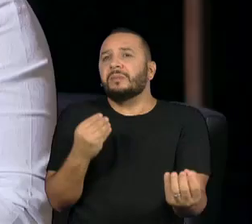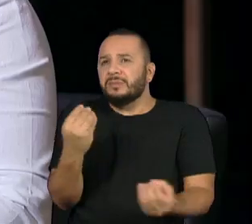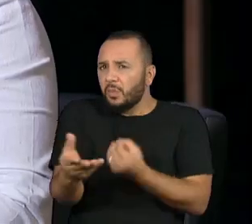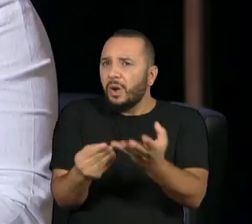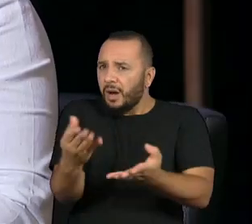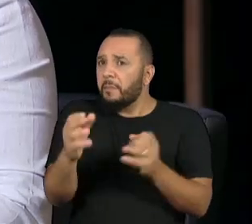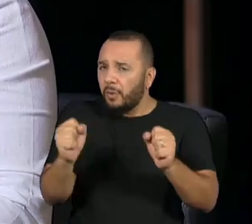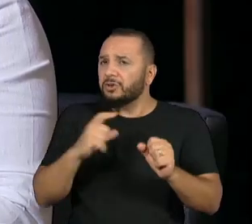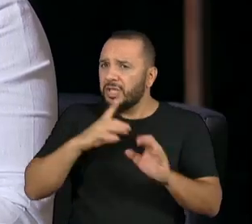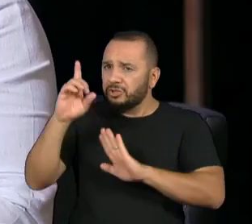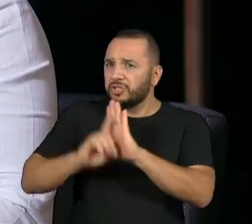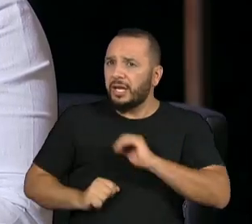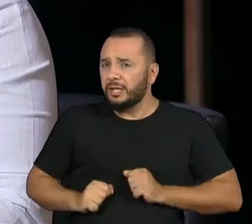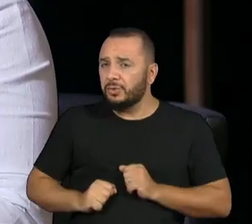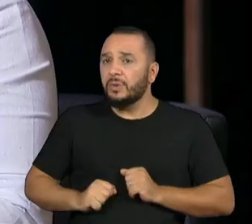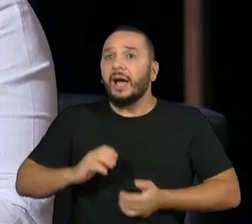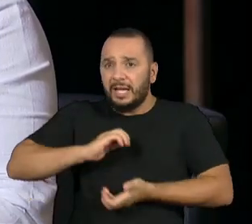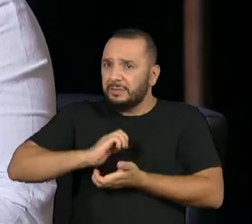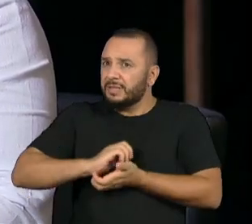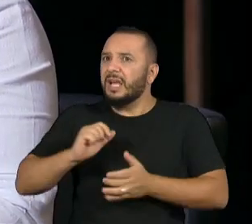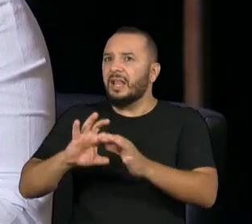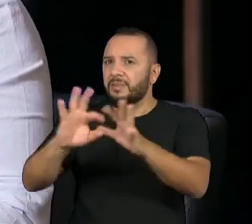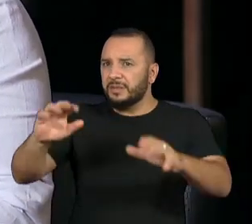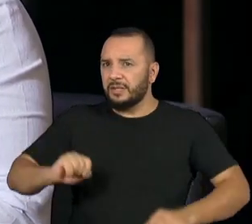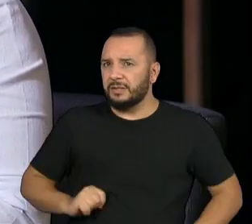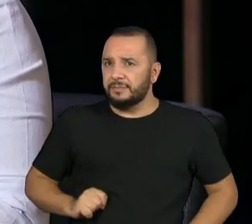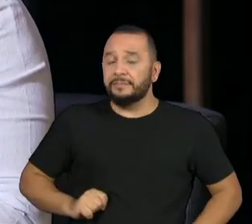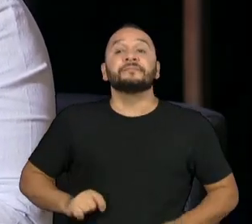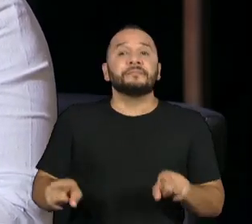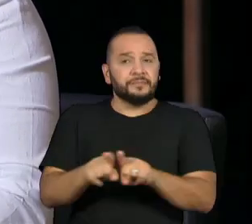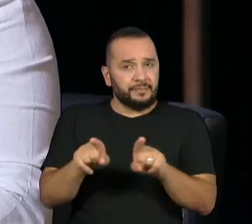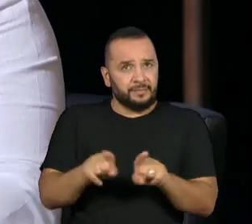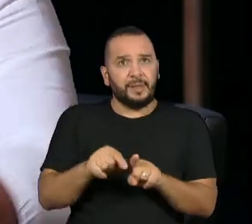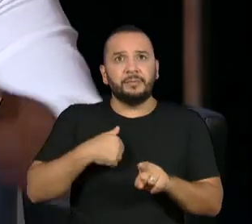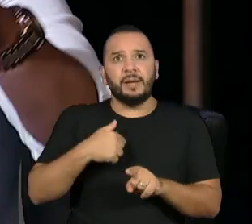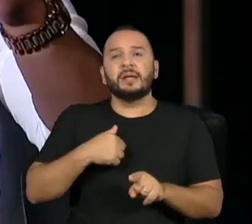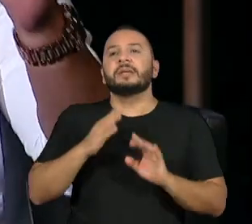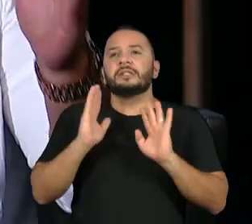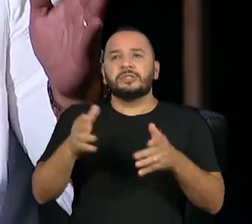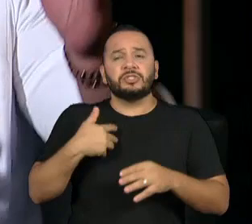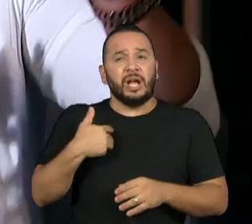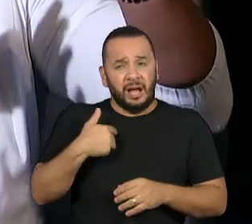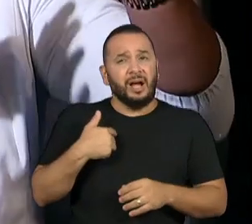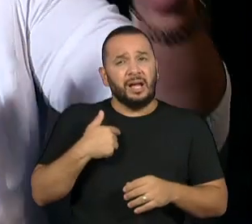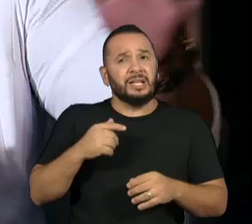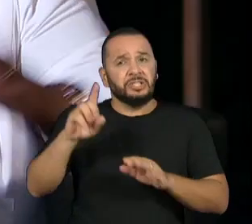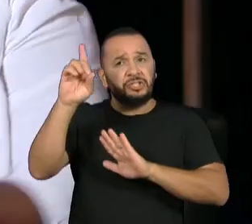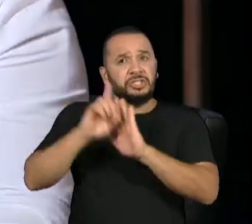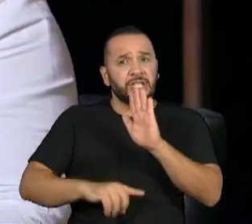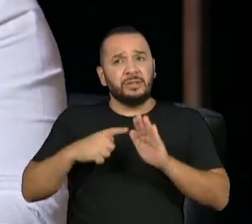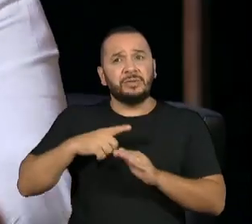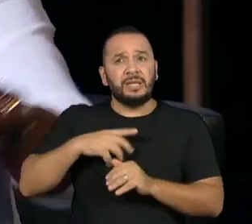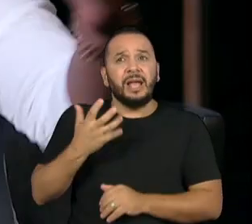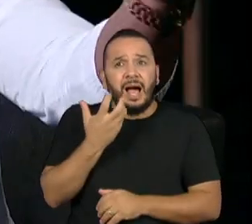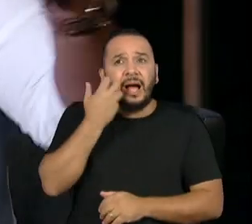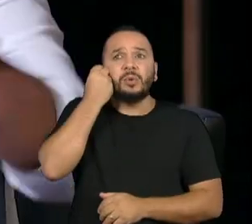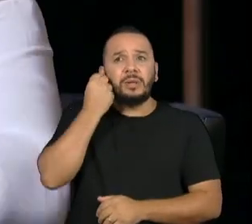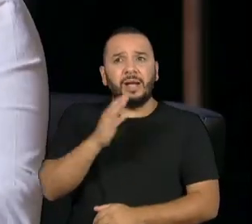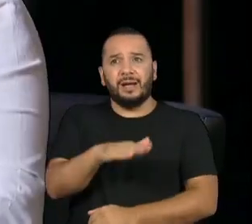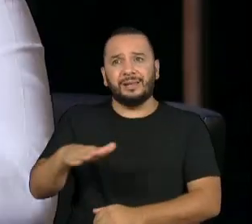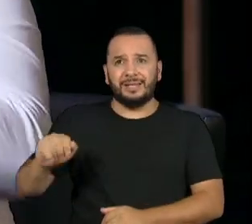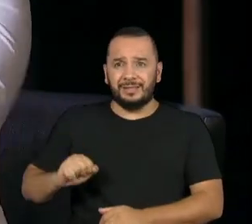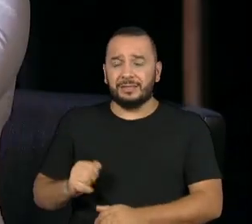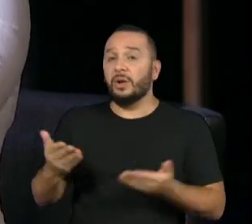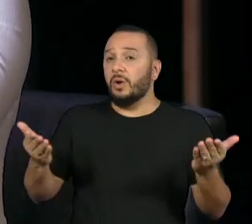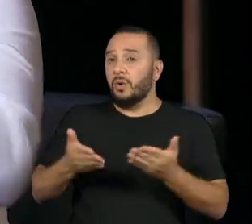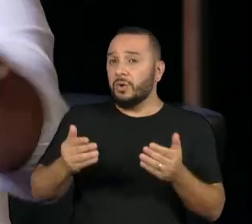+, tem o direito a adotar criança. Quem deu? Conselho Nacional de Justiça. Hoje as mulheres